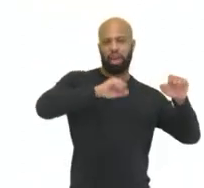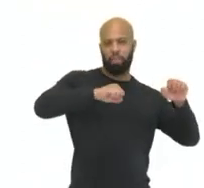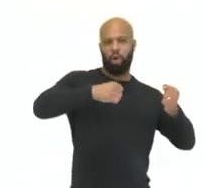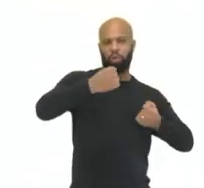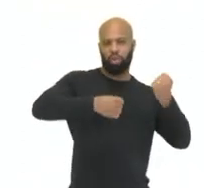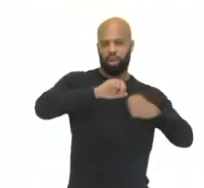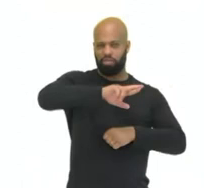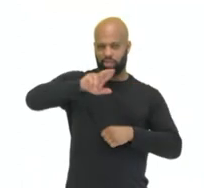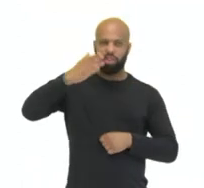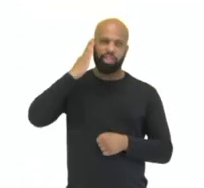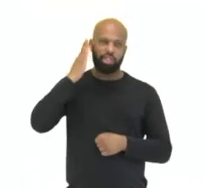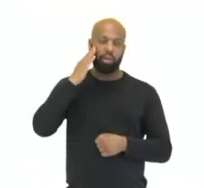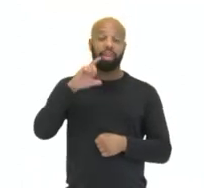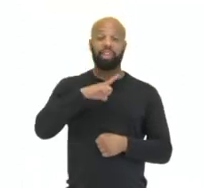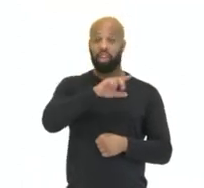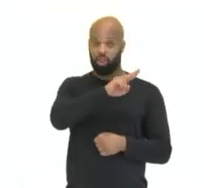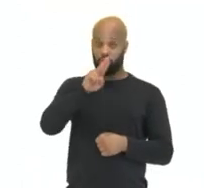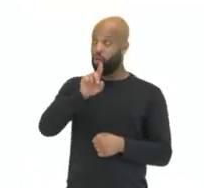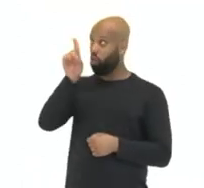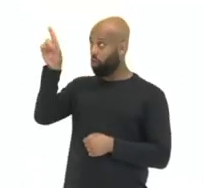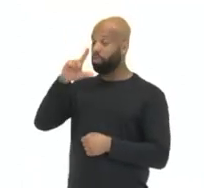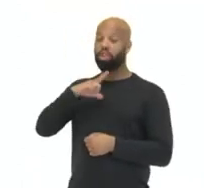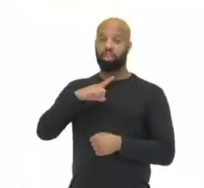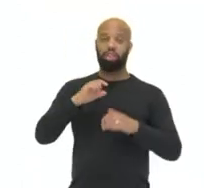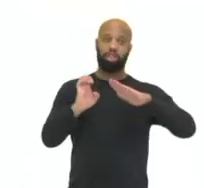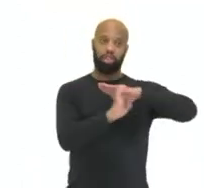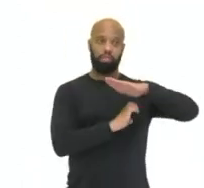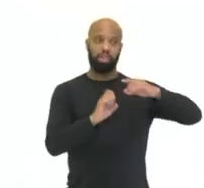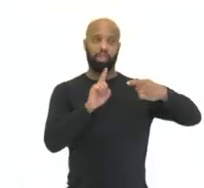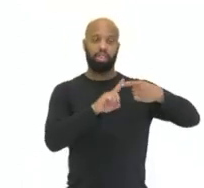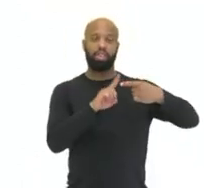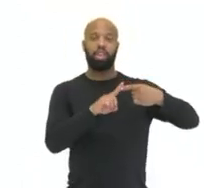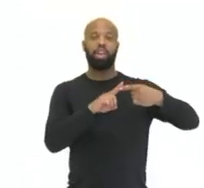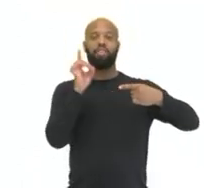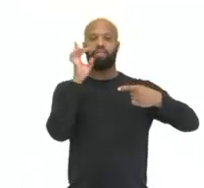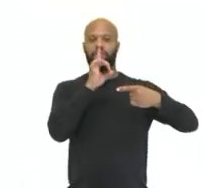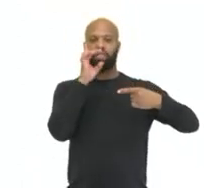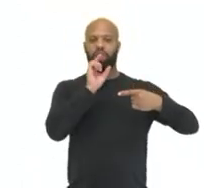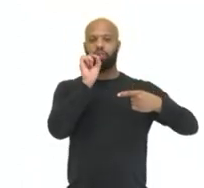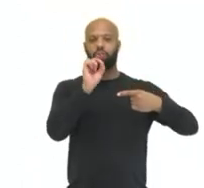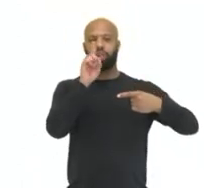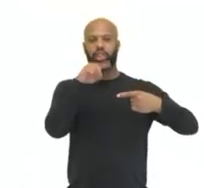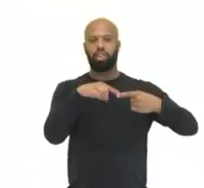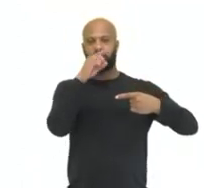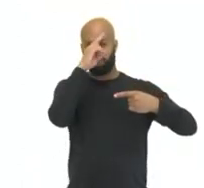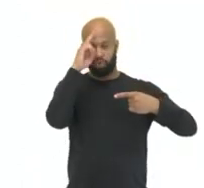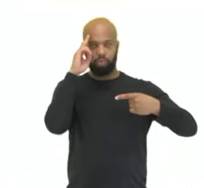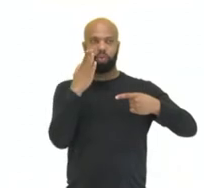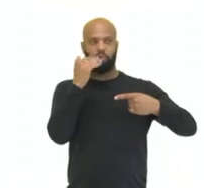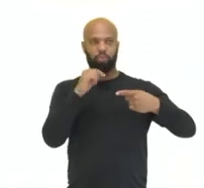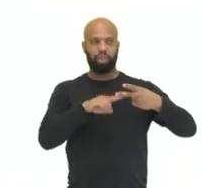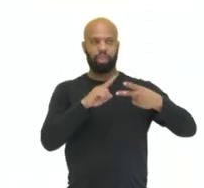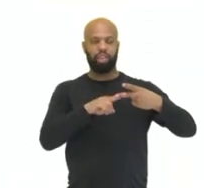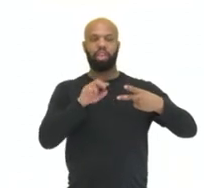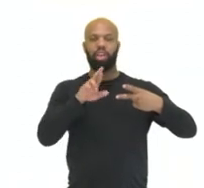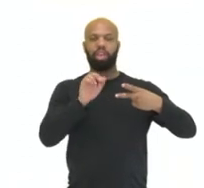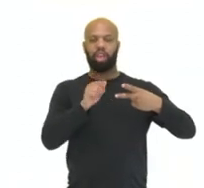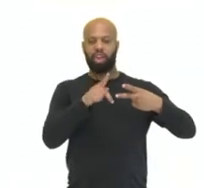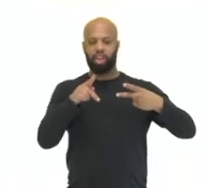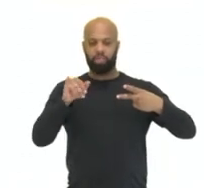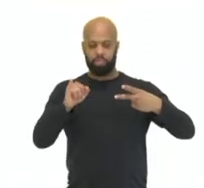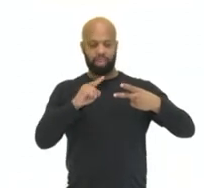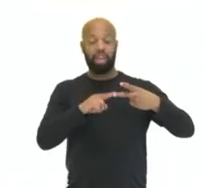empresas, então foram analisadas três empresas, Uber Eats, Happy e iFood. Percebam que